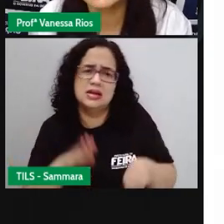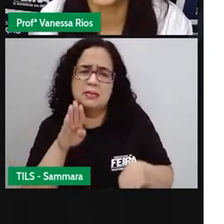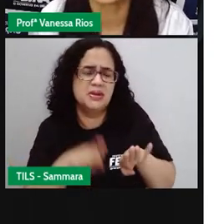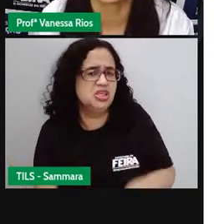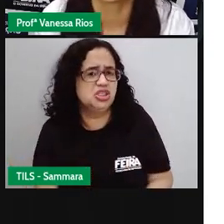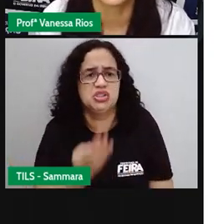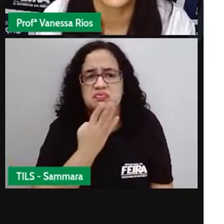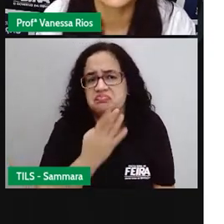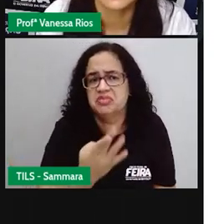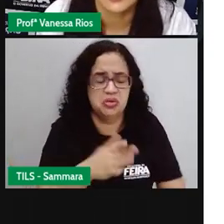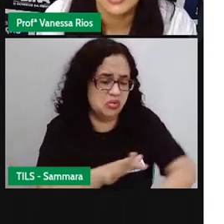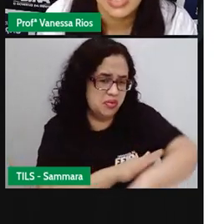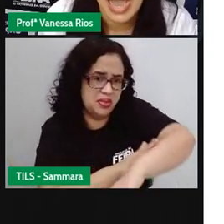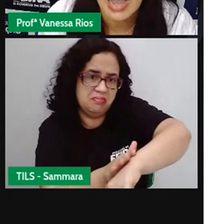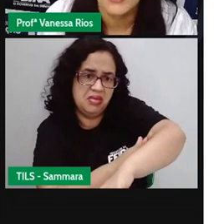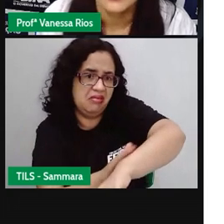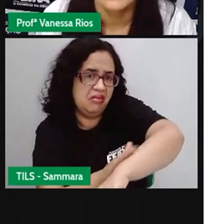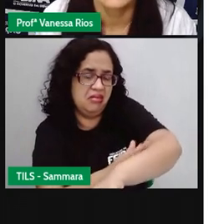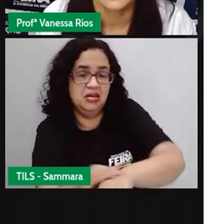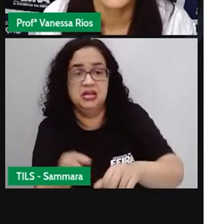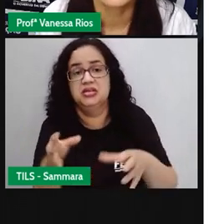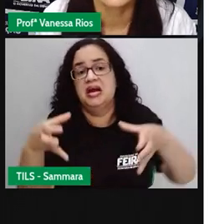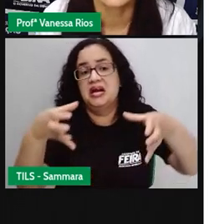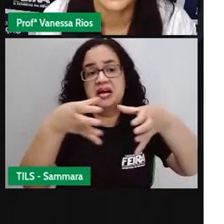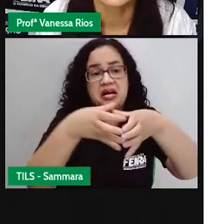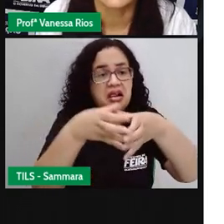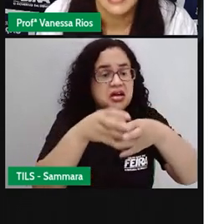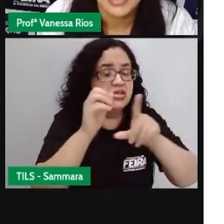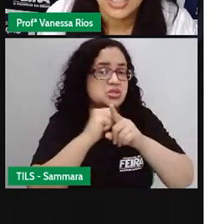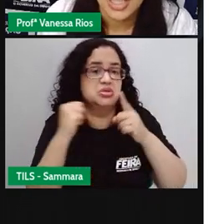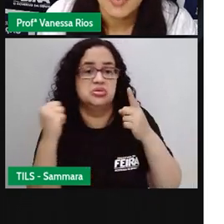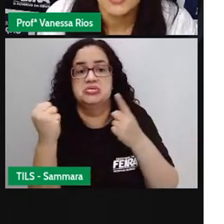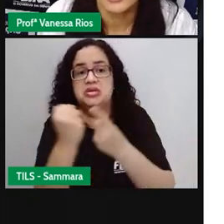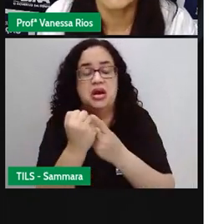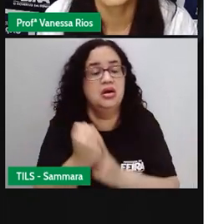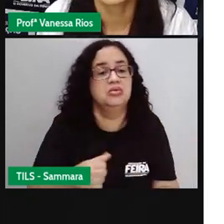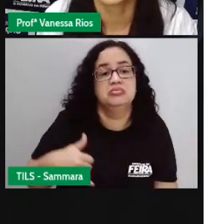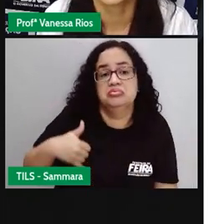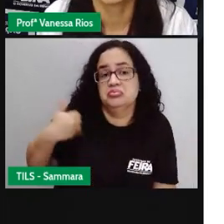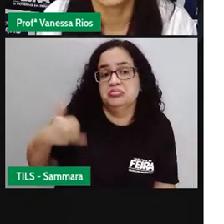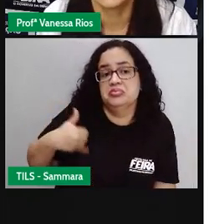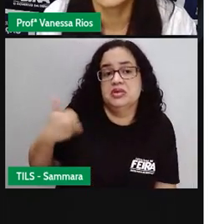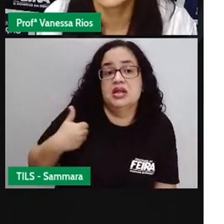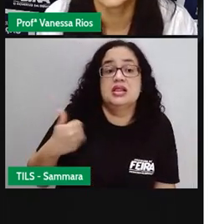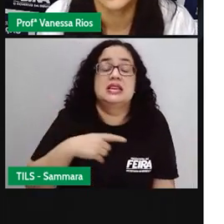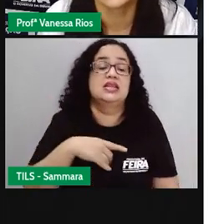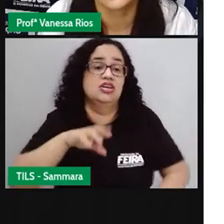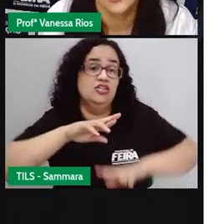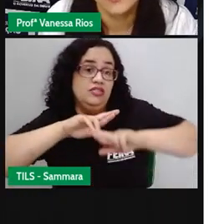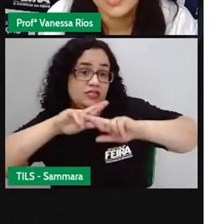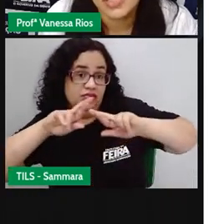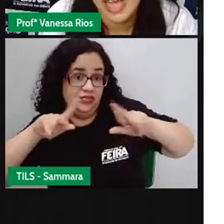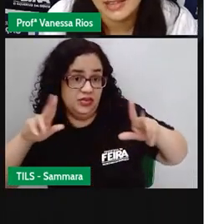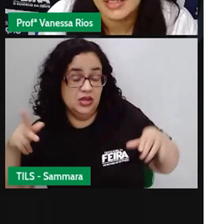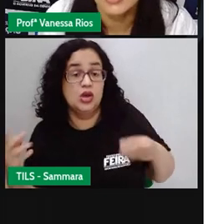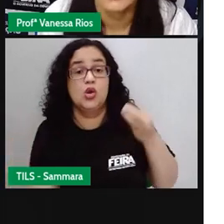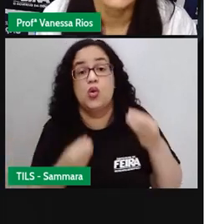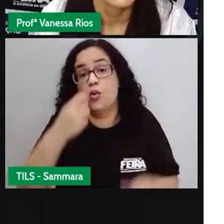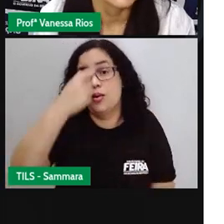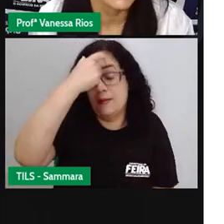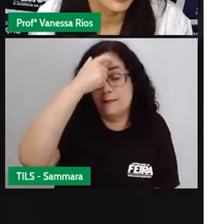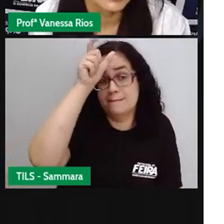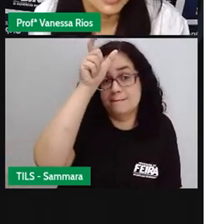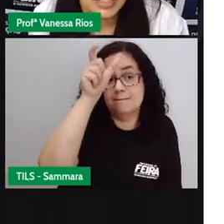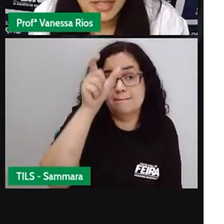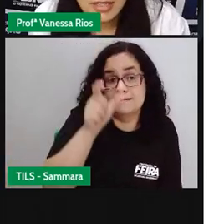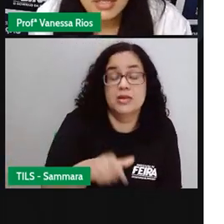pele, independente da classe social, independente da idade, né? Porque vão existir formas de agir como cidadão